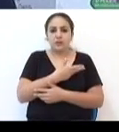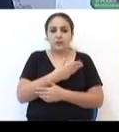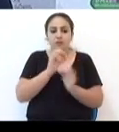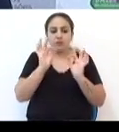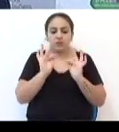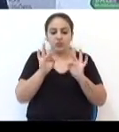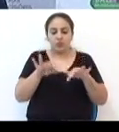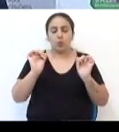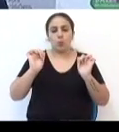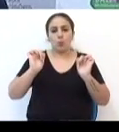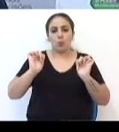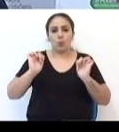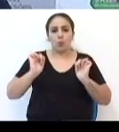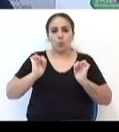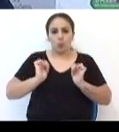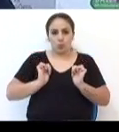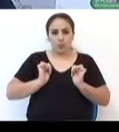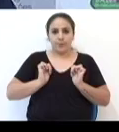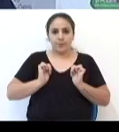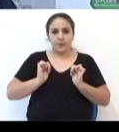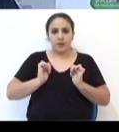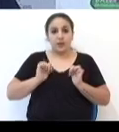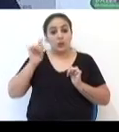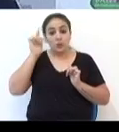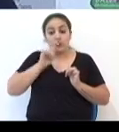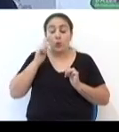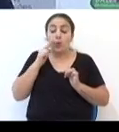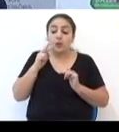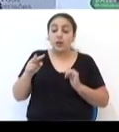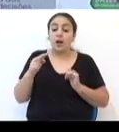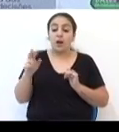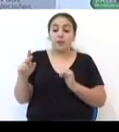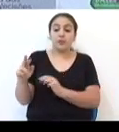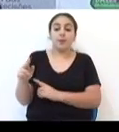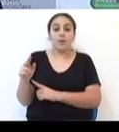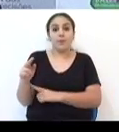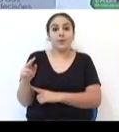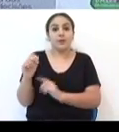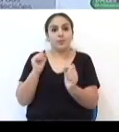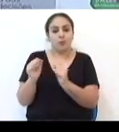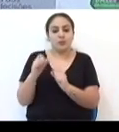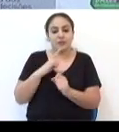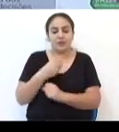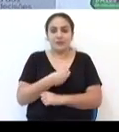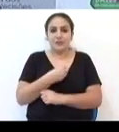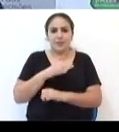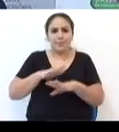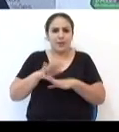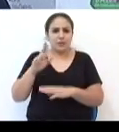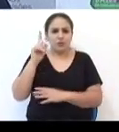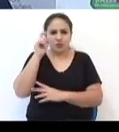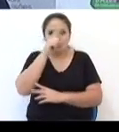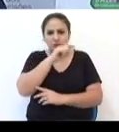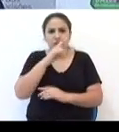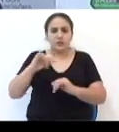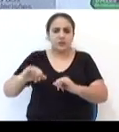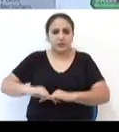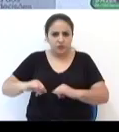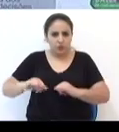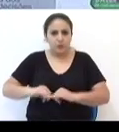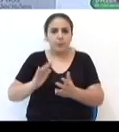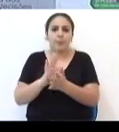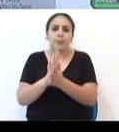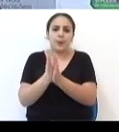zona de conforto e podemos olhar os nossos irmãos que estão em uma situação mais difícil, os irmãos que sofrem